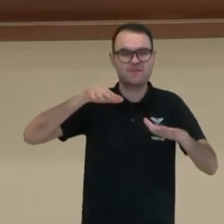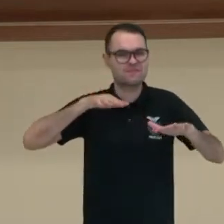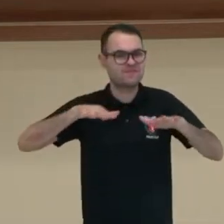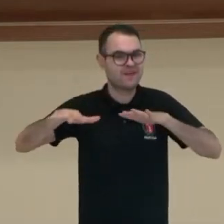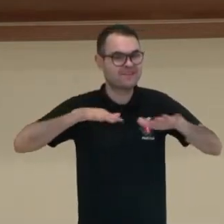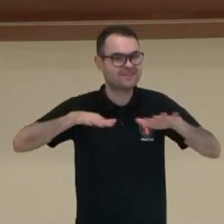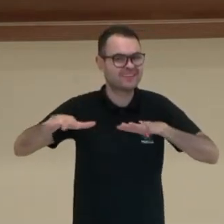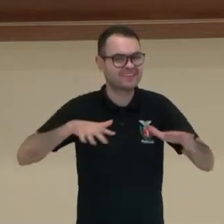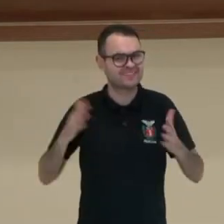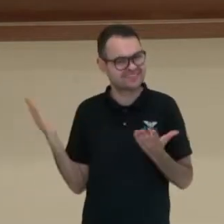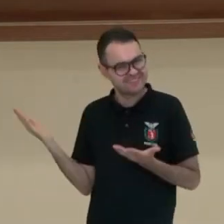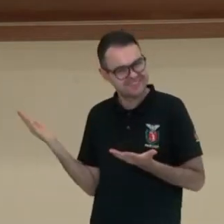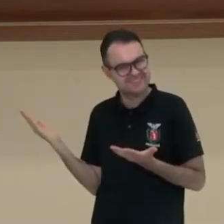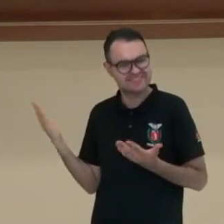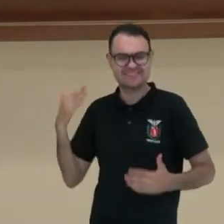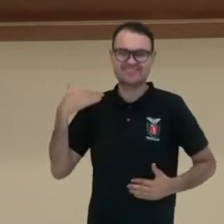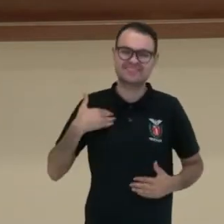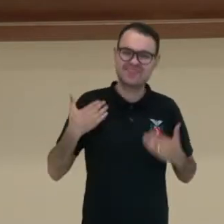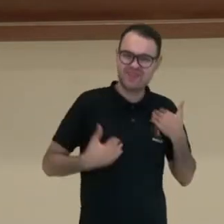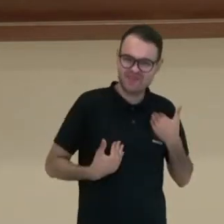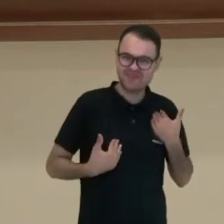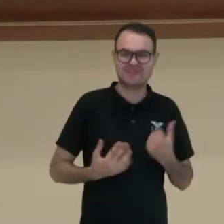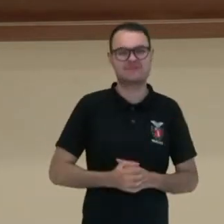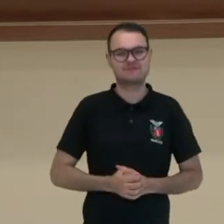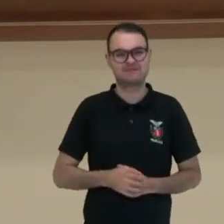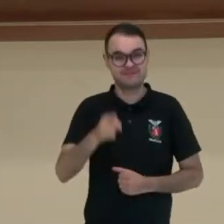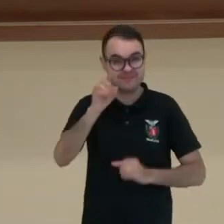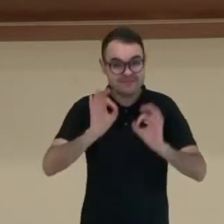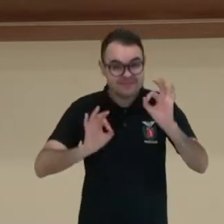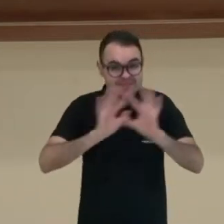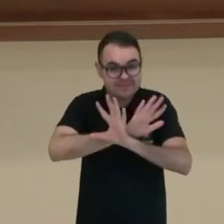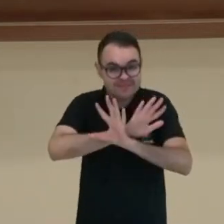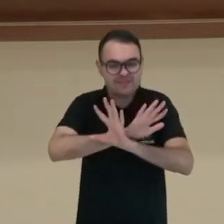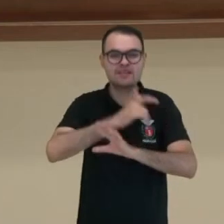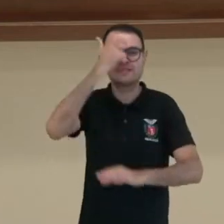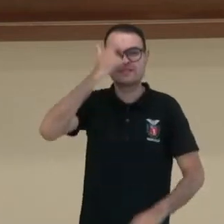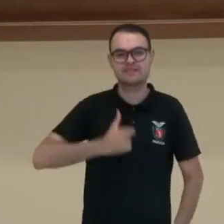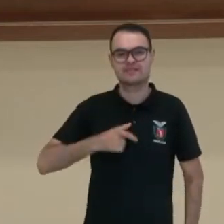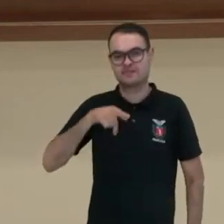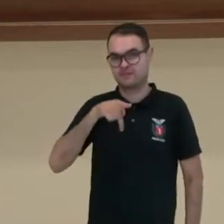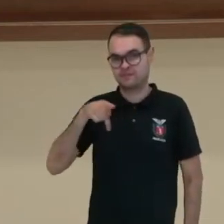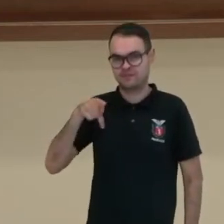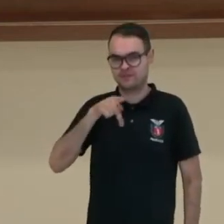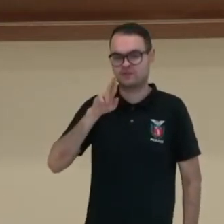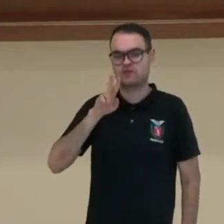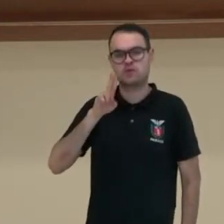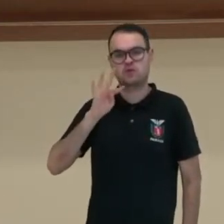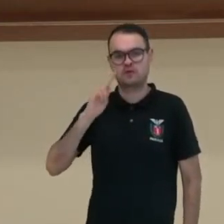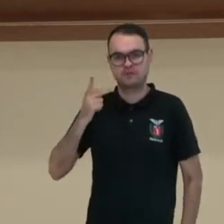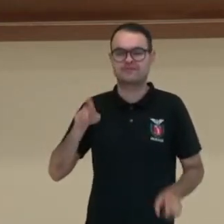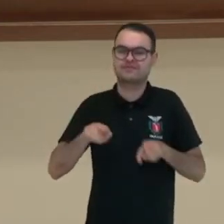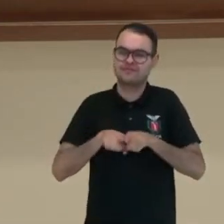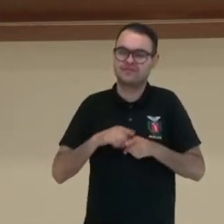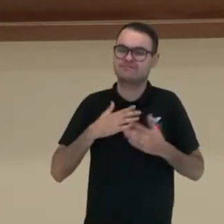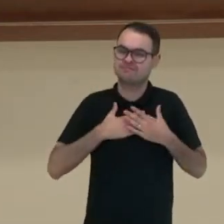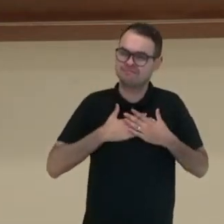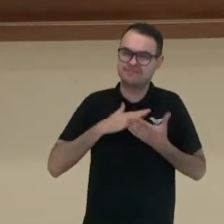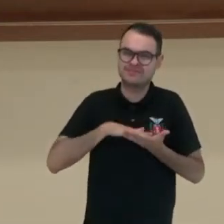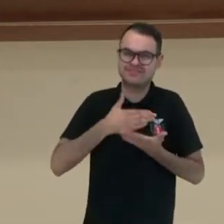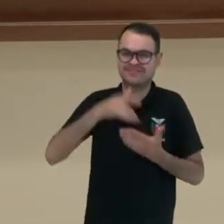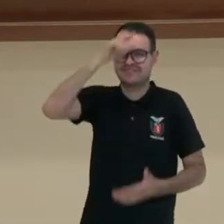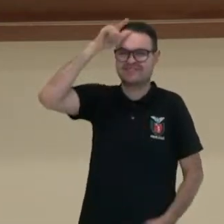corporal. Estão preparados? Prof. Rutiné, aqui com vocês, e o nosso querido intérprete,